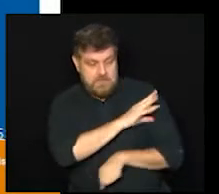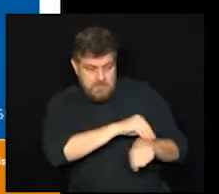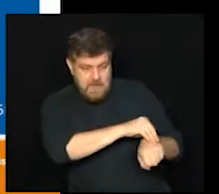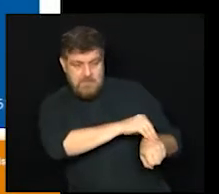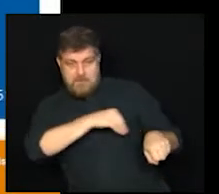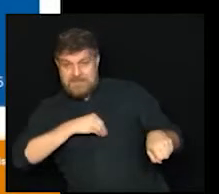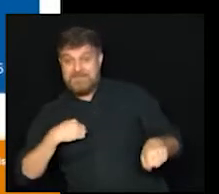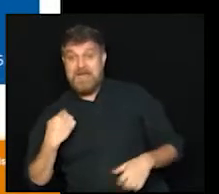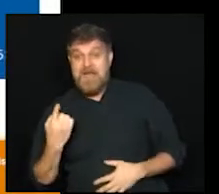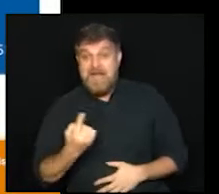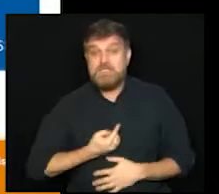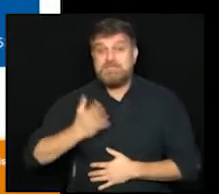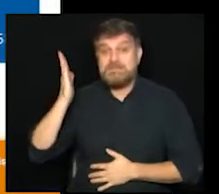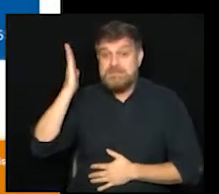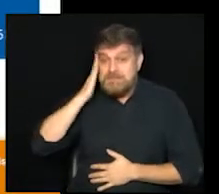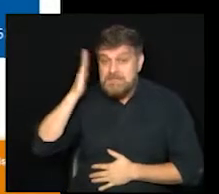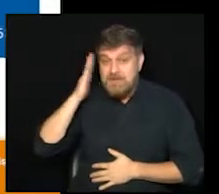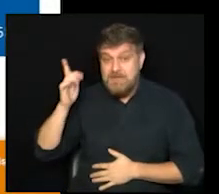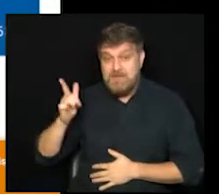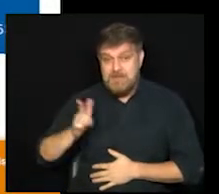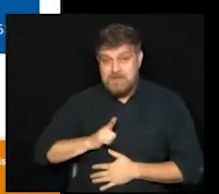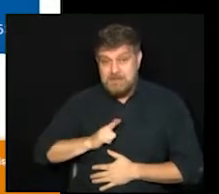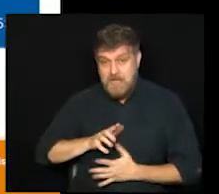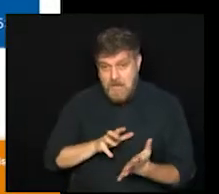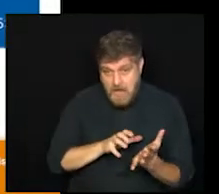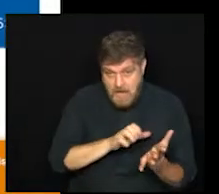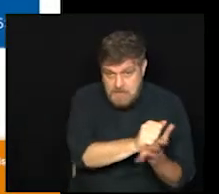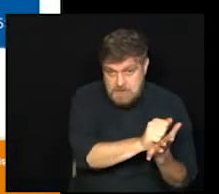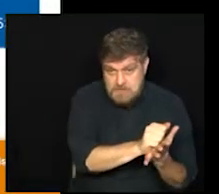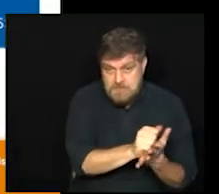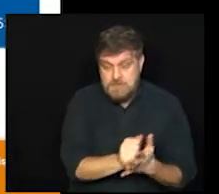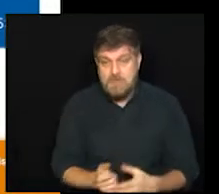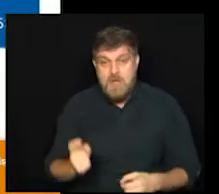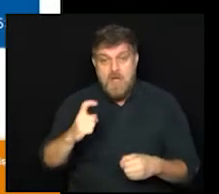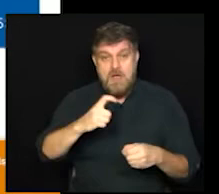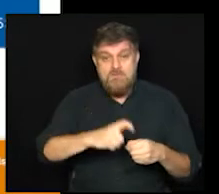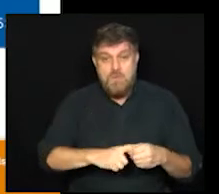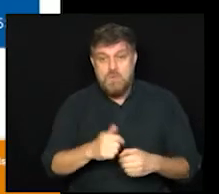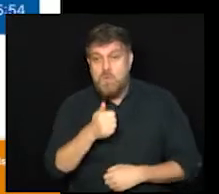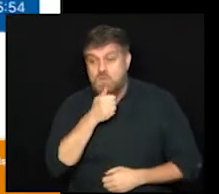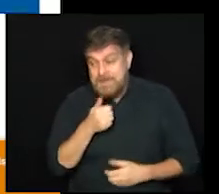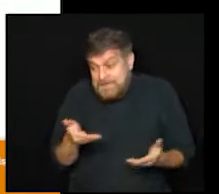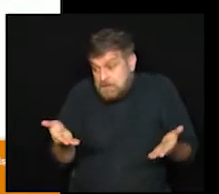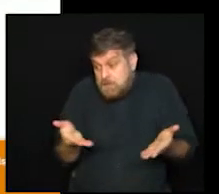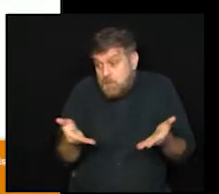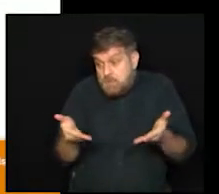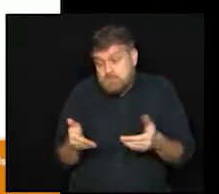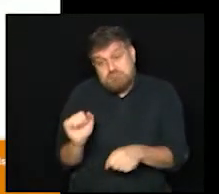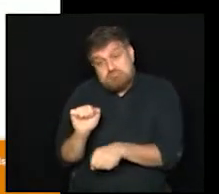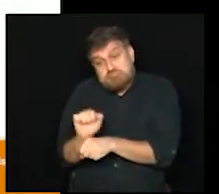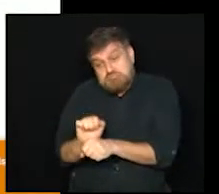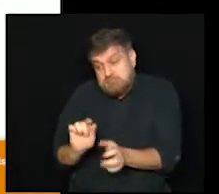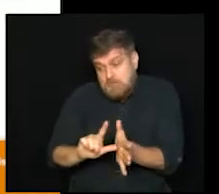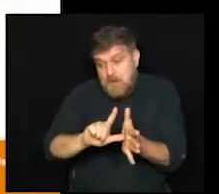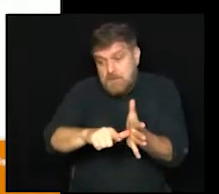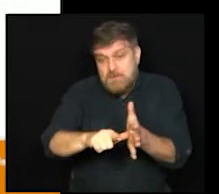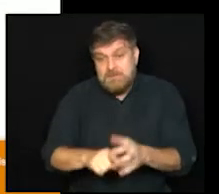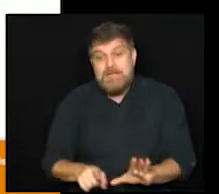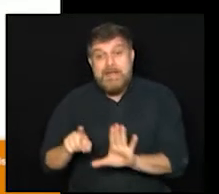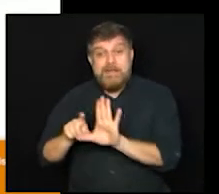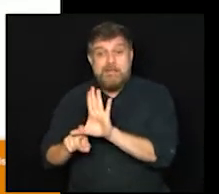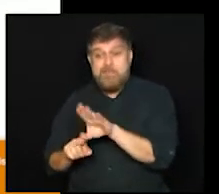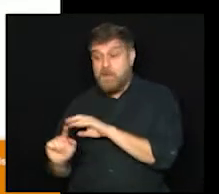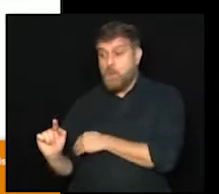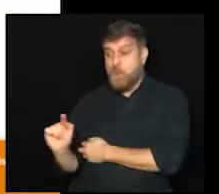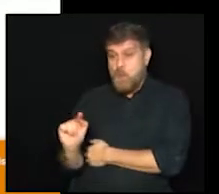para saber se esse agendamento vai ser possível fazer ainda hoje ou não e vai depender, é